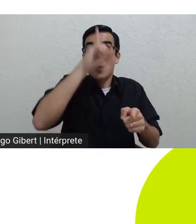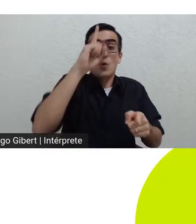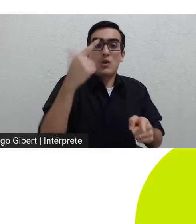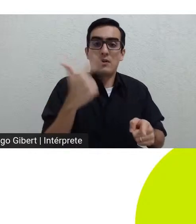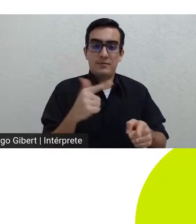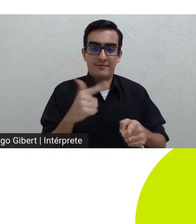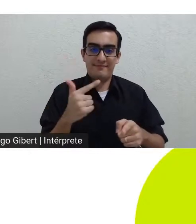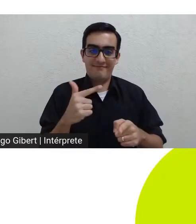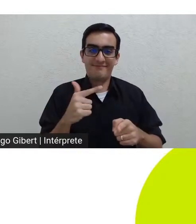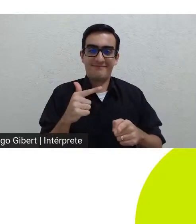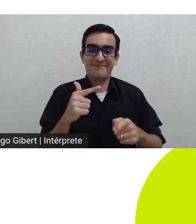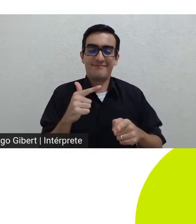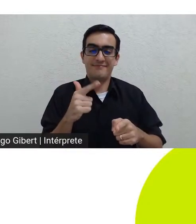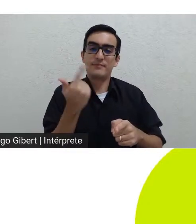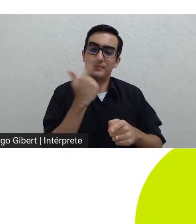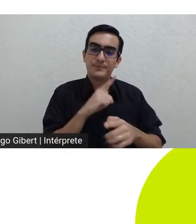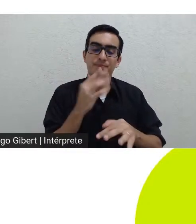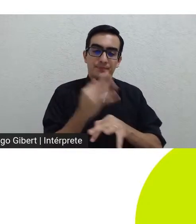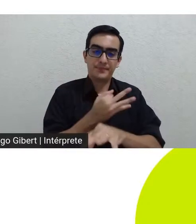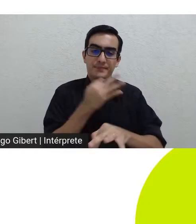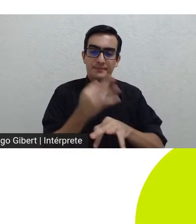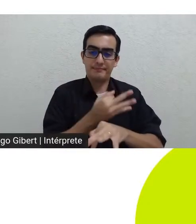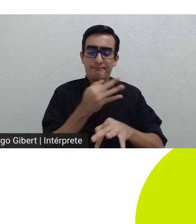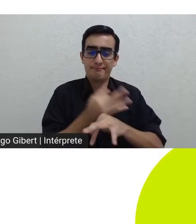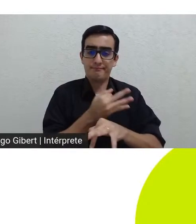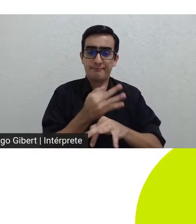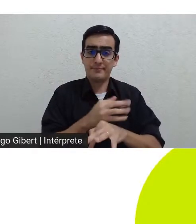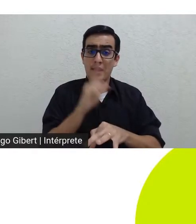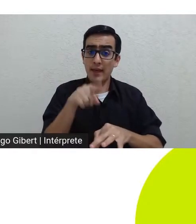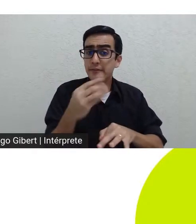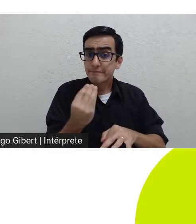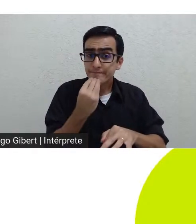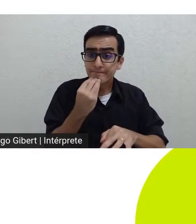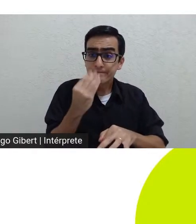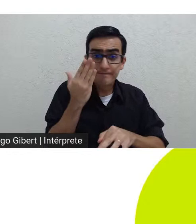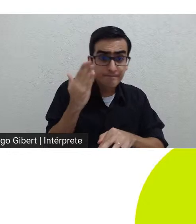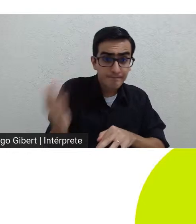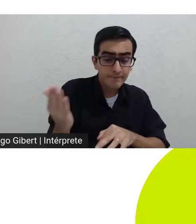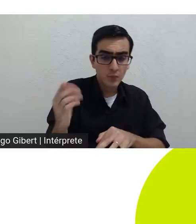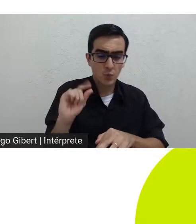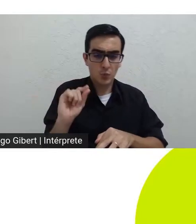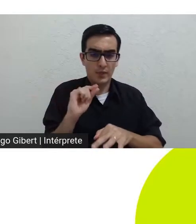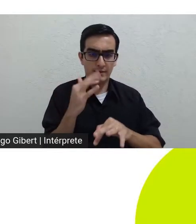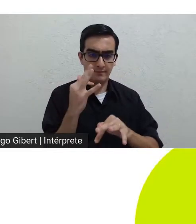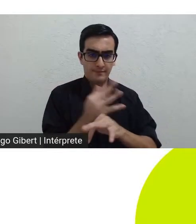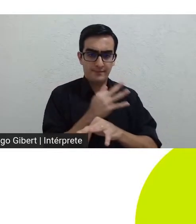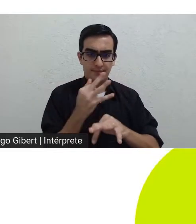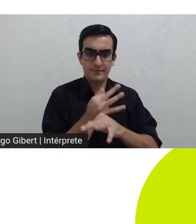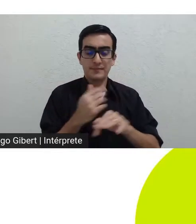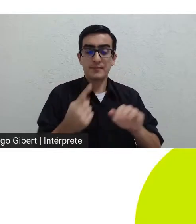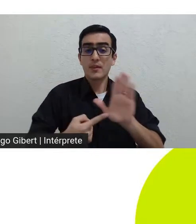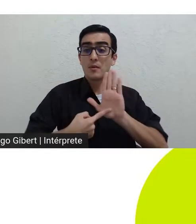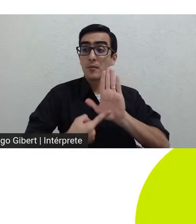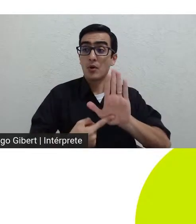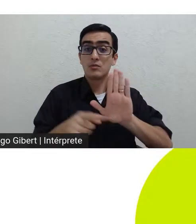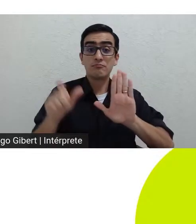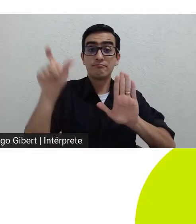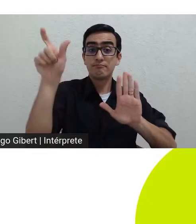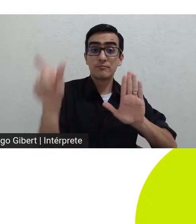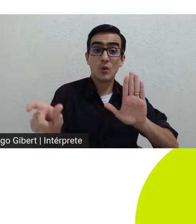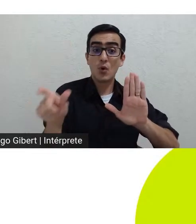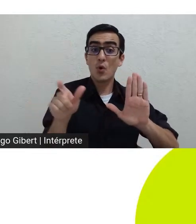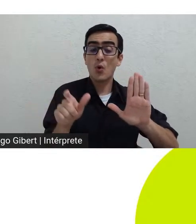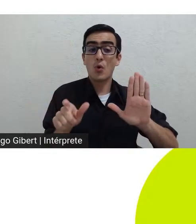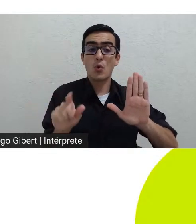é justamente esse elemento de hesitação que se encontra ausente nos atos